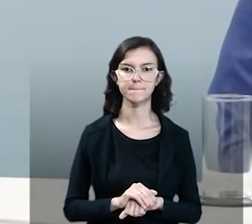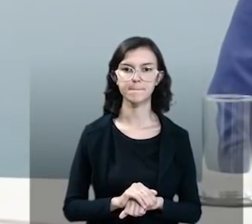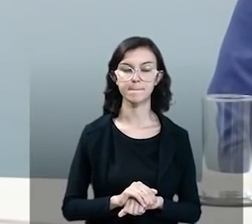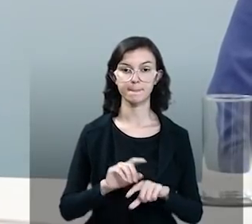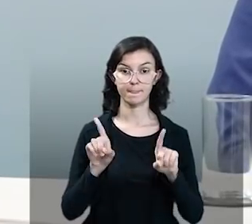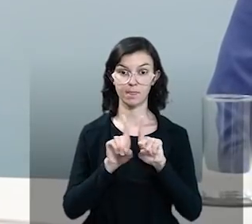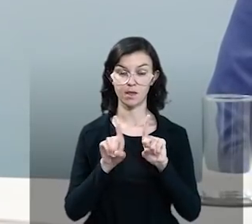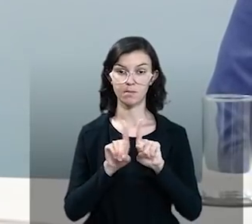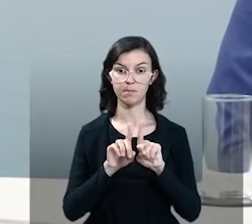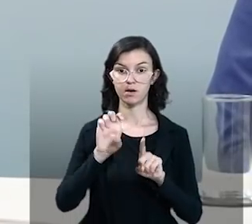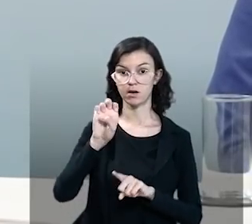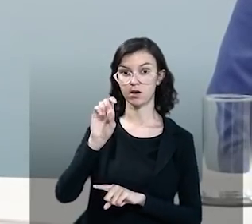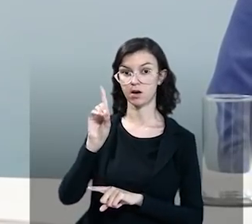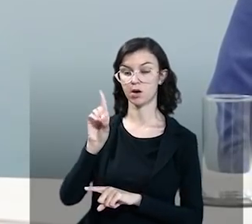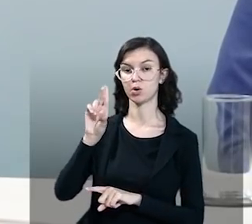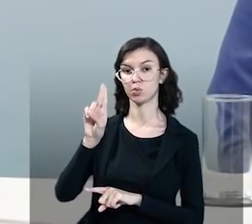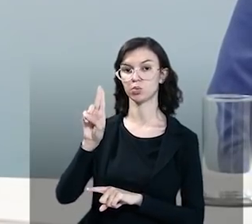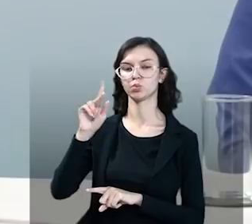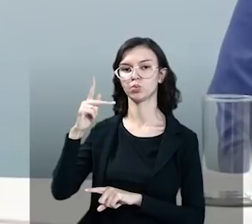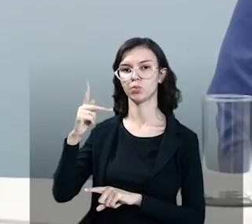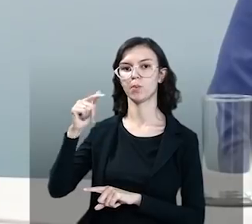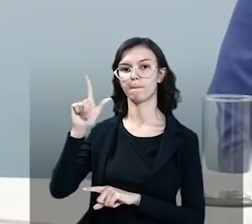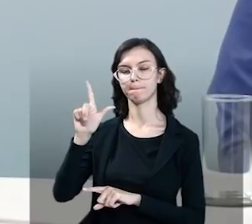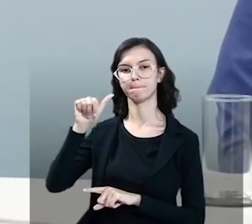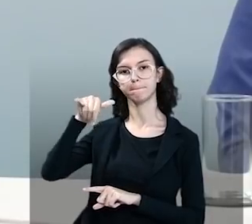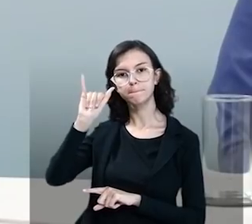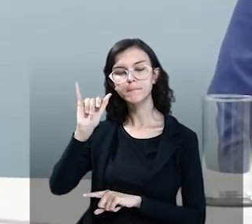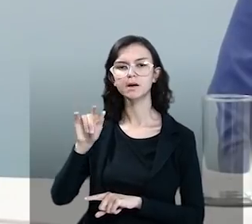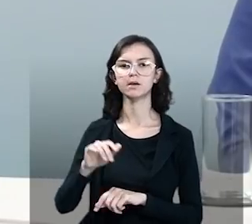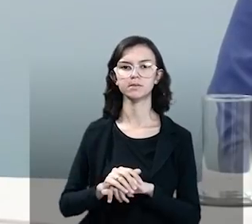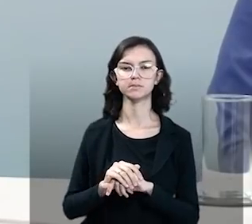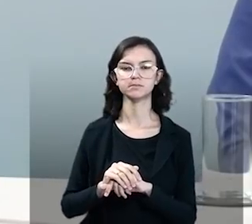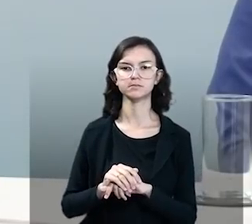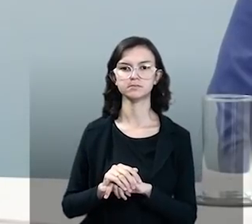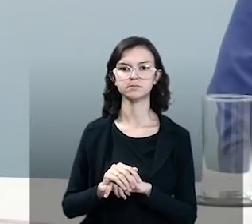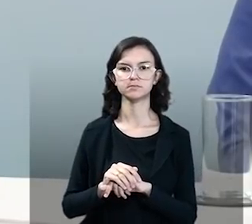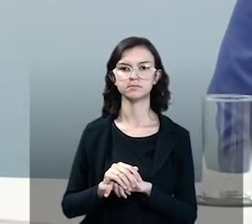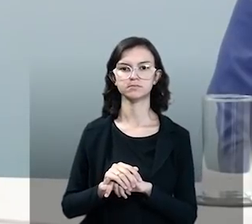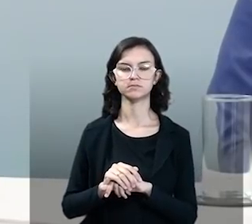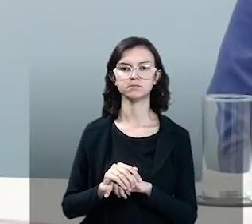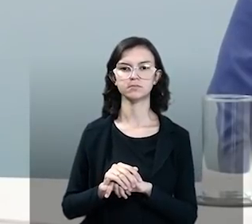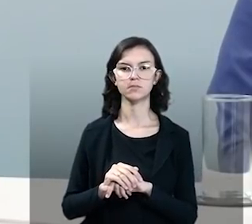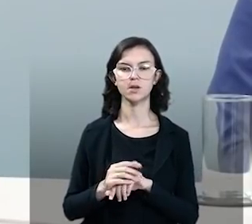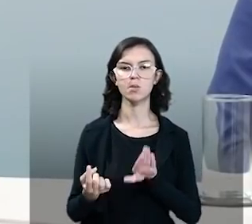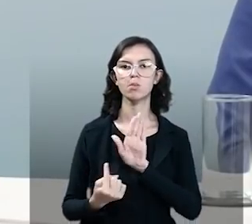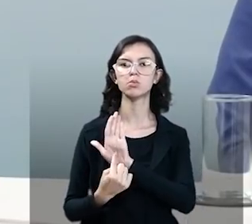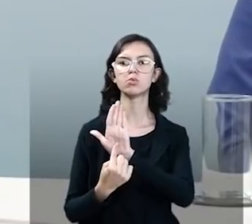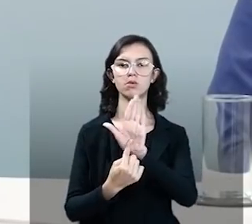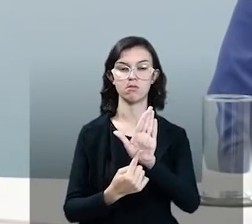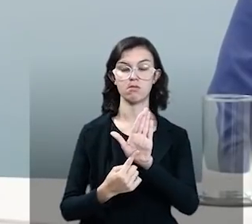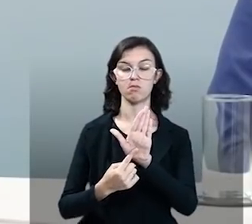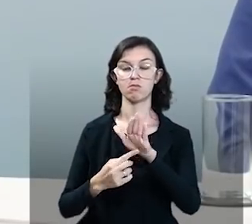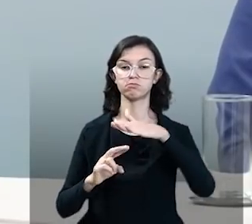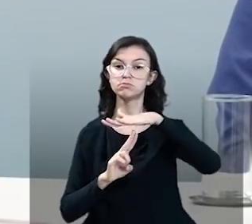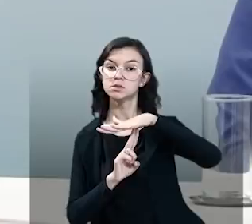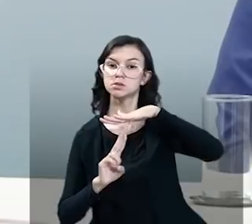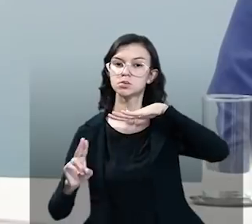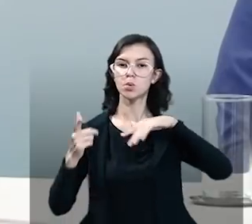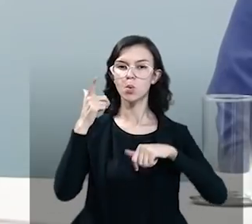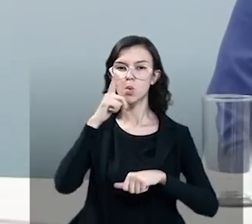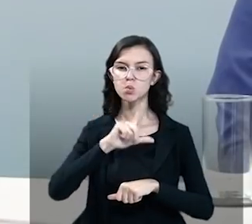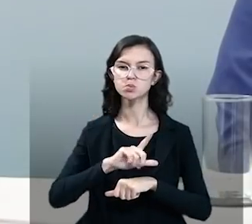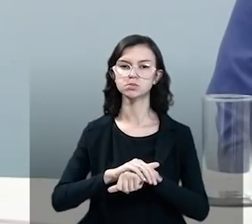Além disso, o EduPlay, ele permite que a gente consiga, que as universidades consigam alcançar